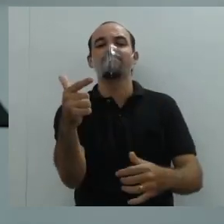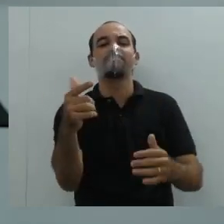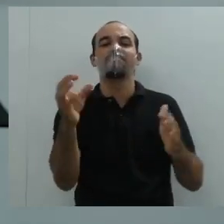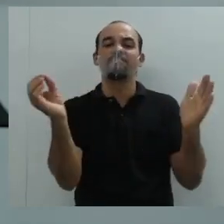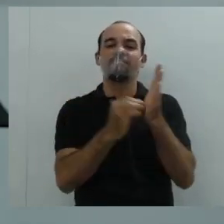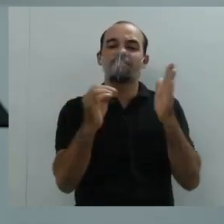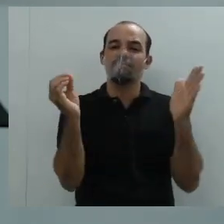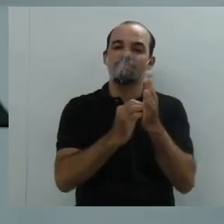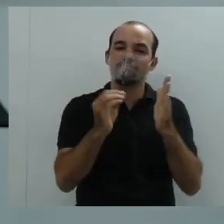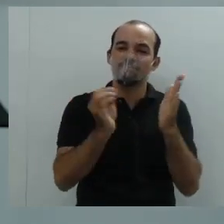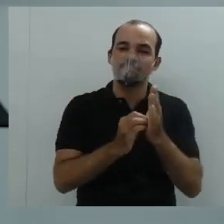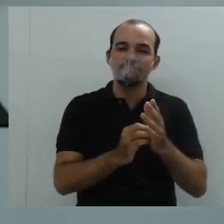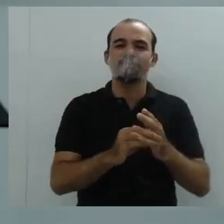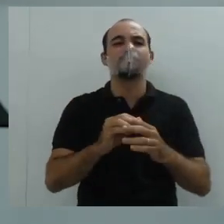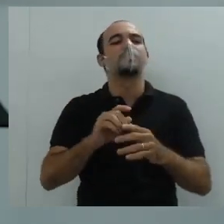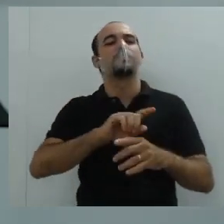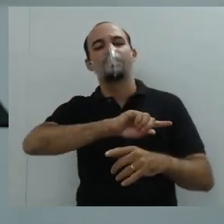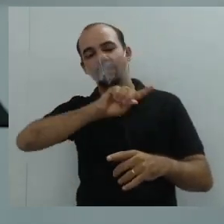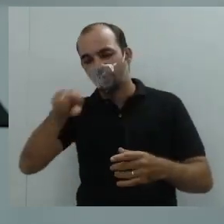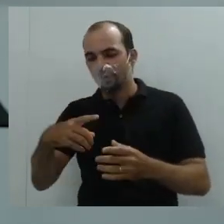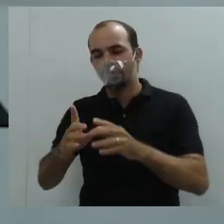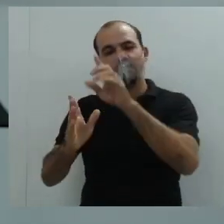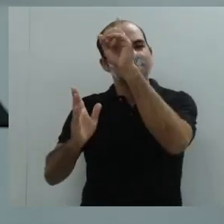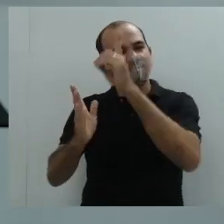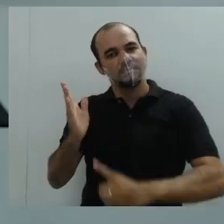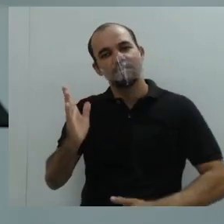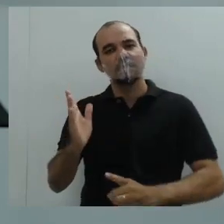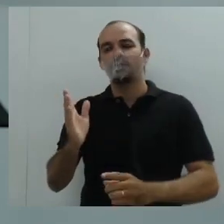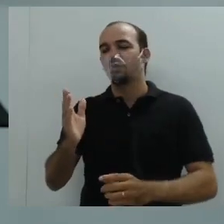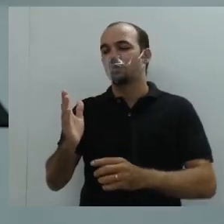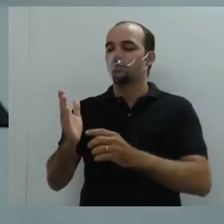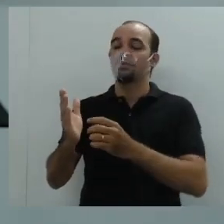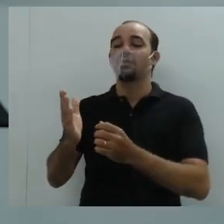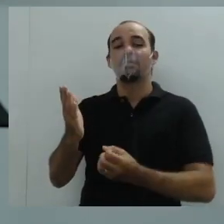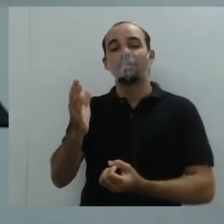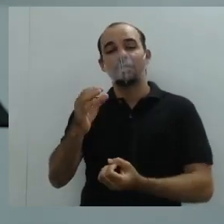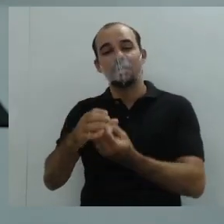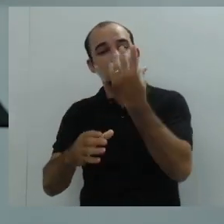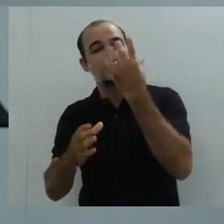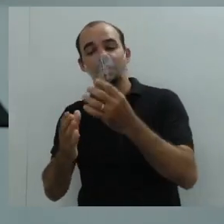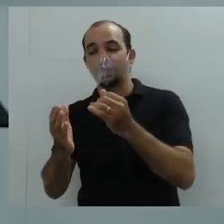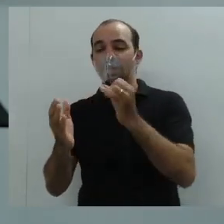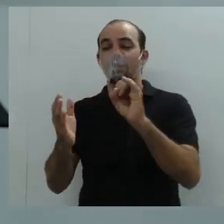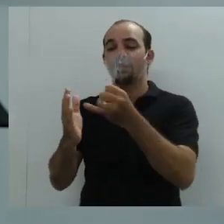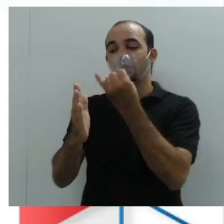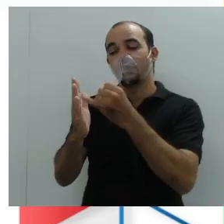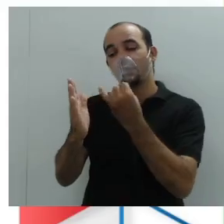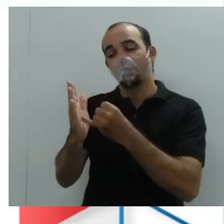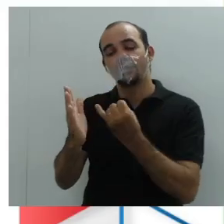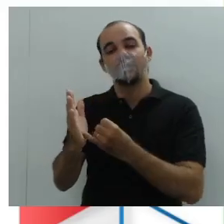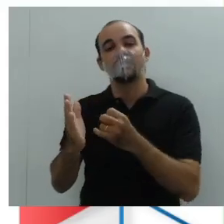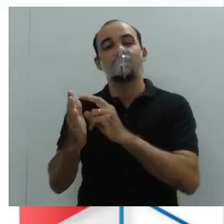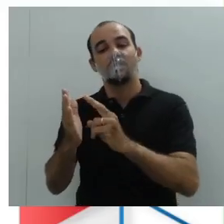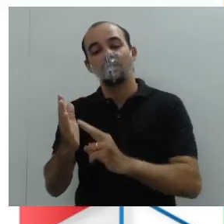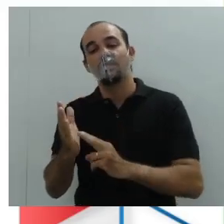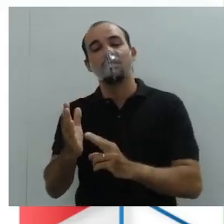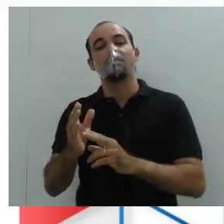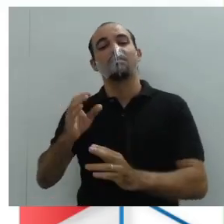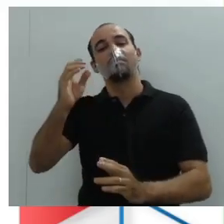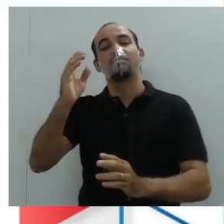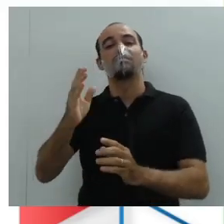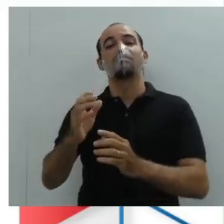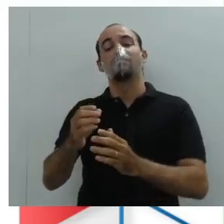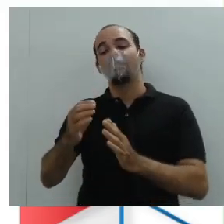Sabendo de tudo isso, a gente passa para as coletas das assinaturas. Por que eu preciso das assinaturas? Para justificar,